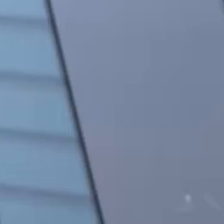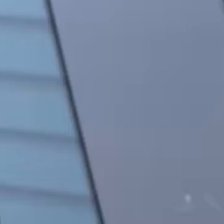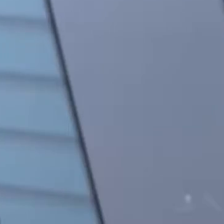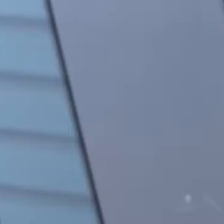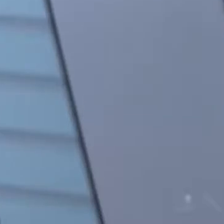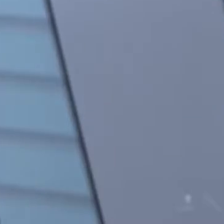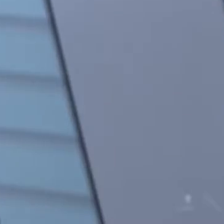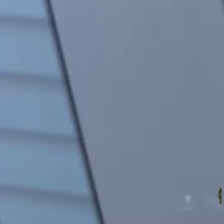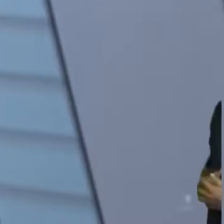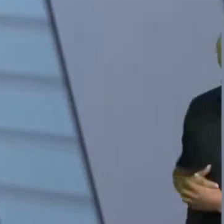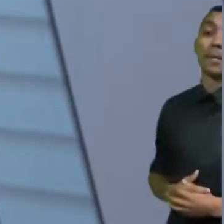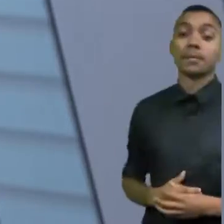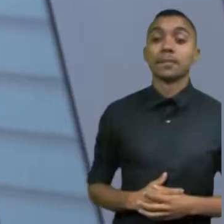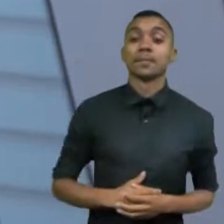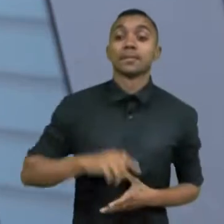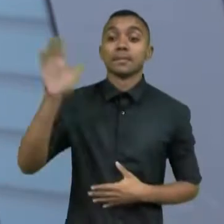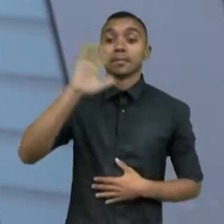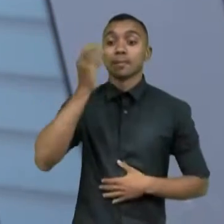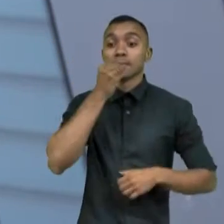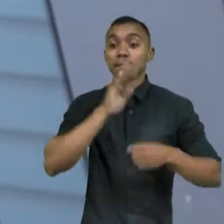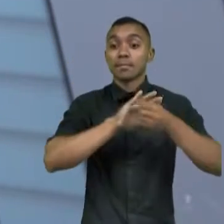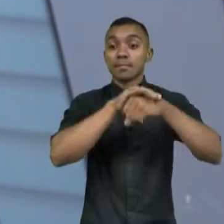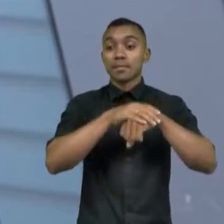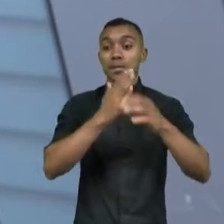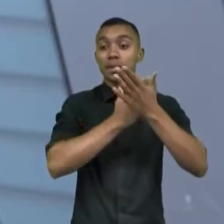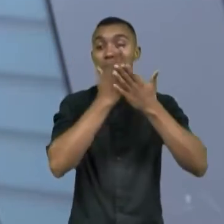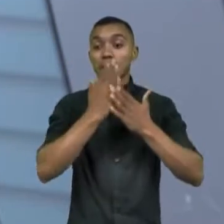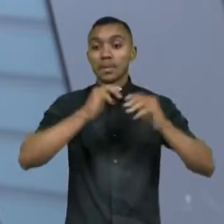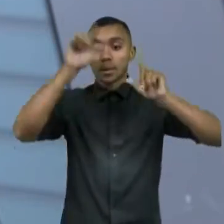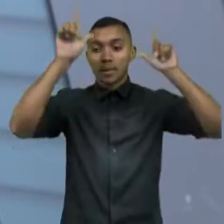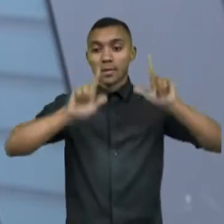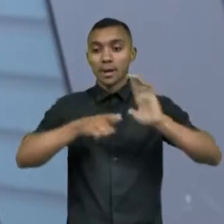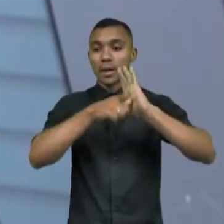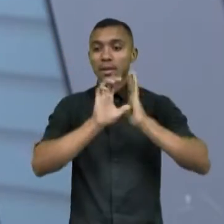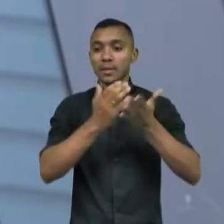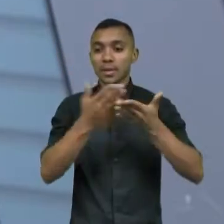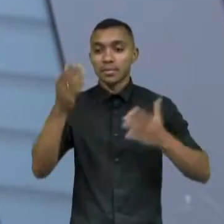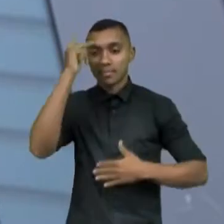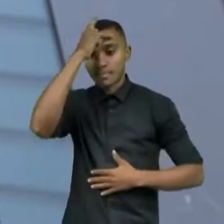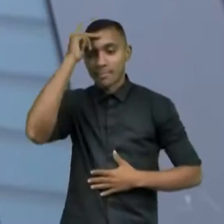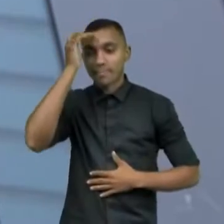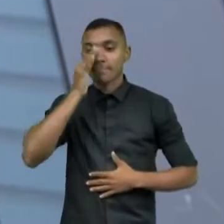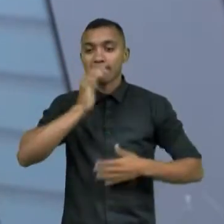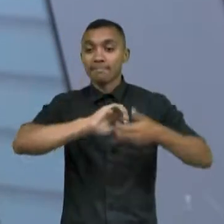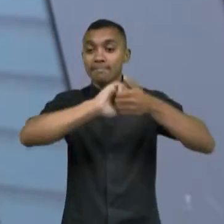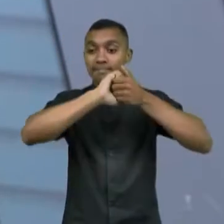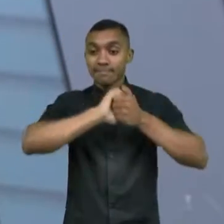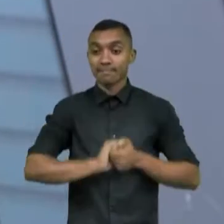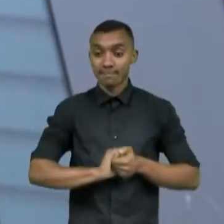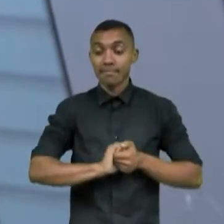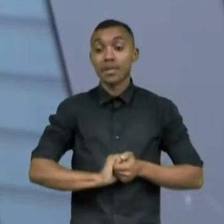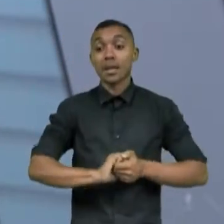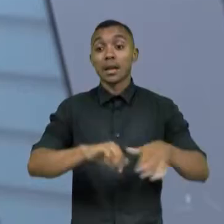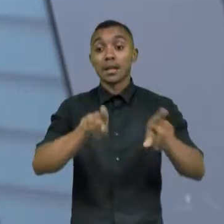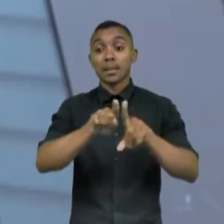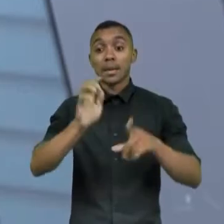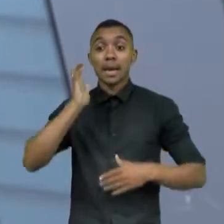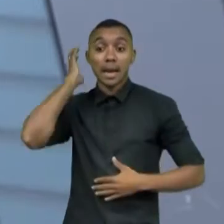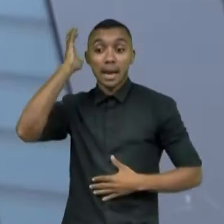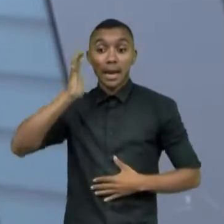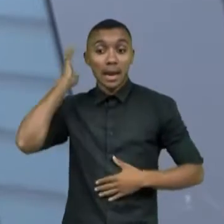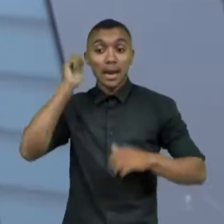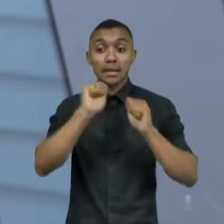Olá, boa noite. No ar o programa Questão de Ordem, cumprimentando você que nos vê aqui na TV e nos ouve. Pela FM Assembleia,